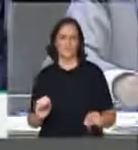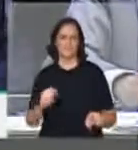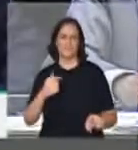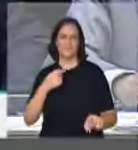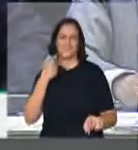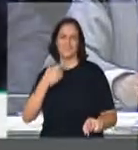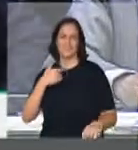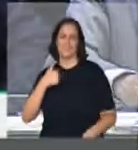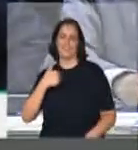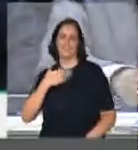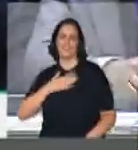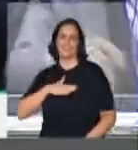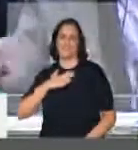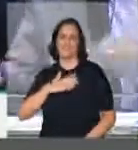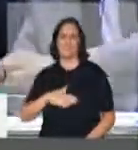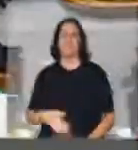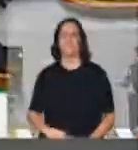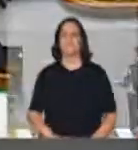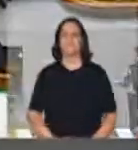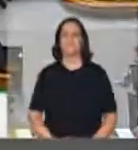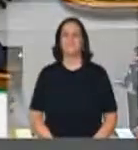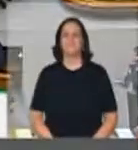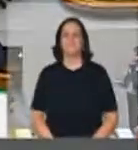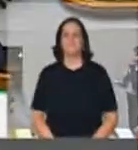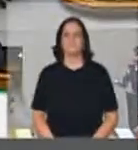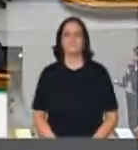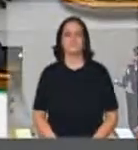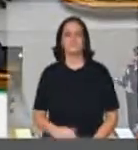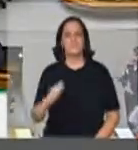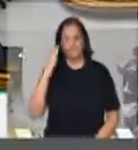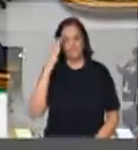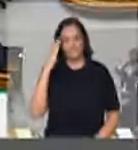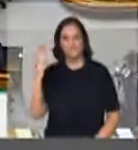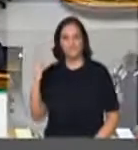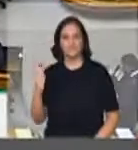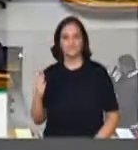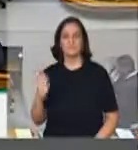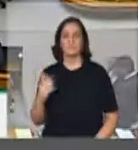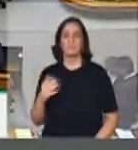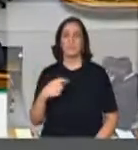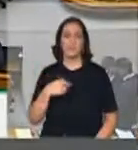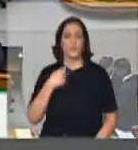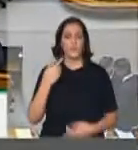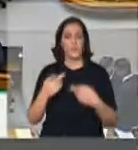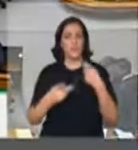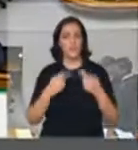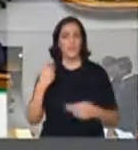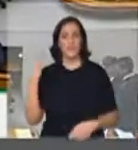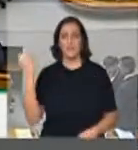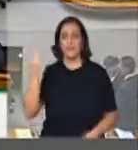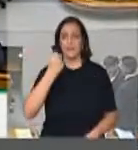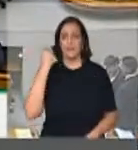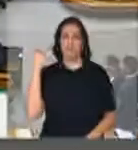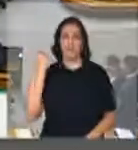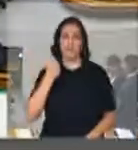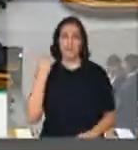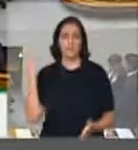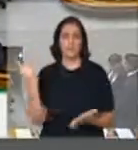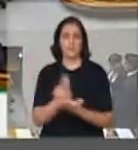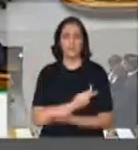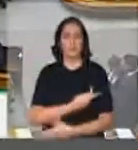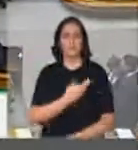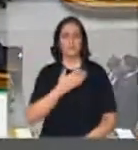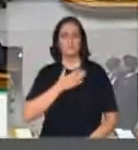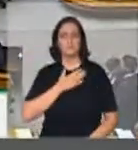Se não, quero me agradecer, mas trazer aqui um fato extremamente grave que está ocorrendo na minha querida